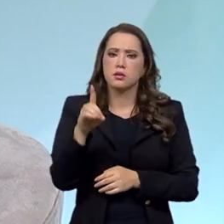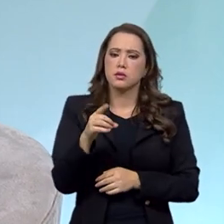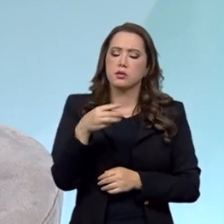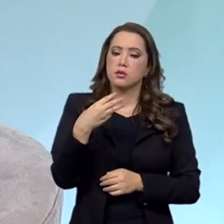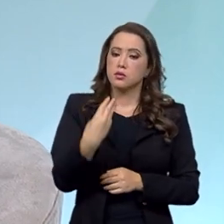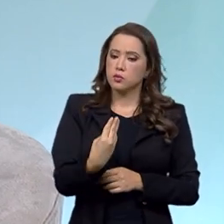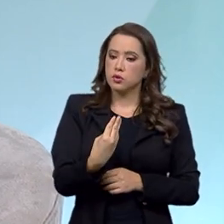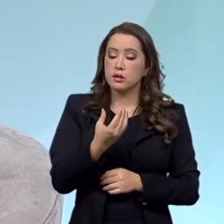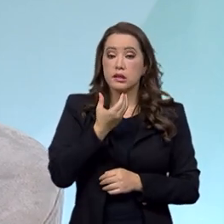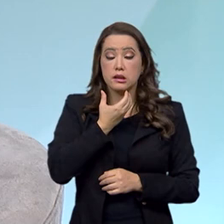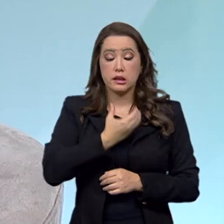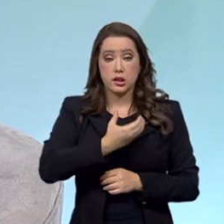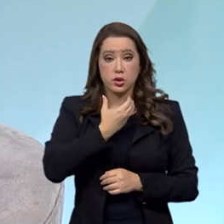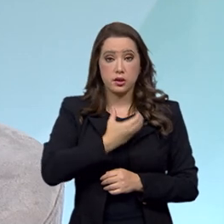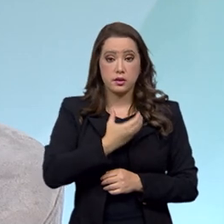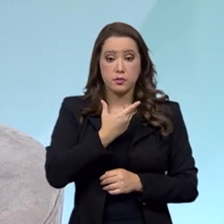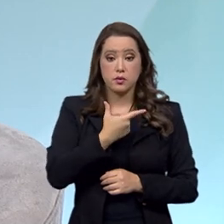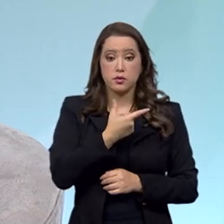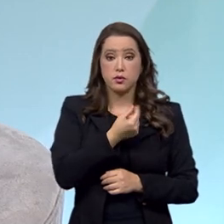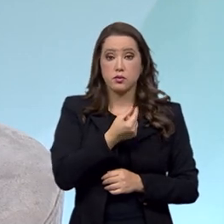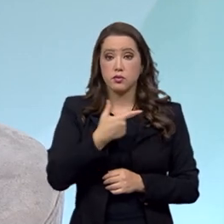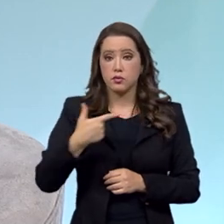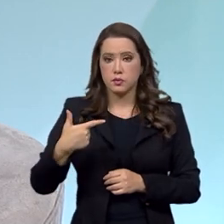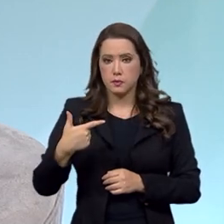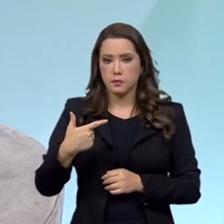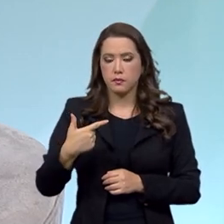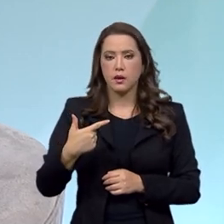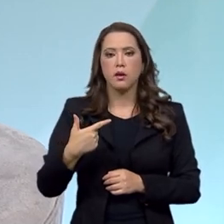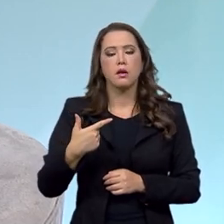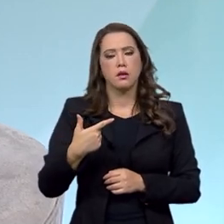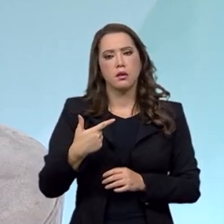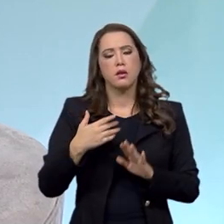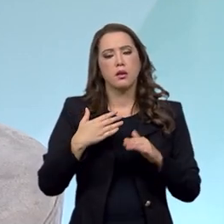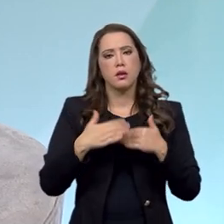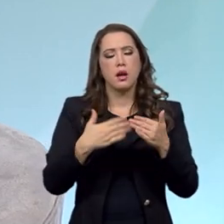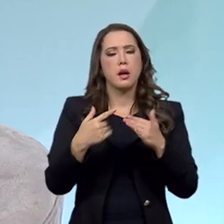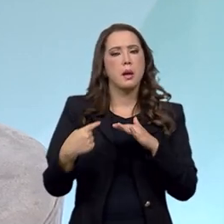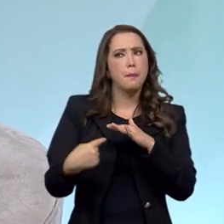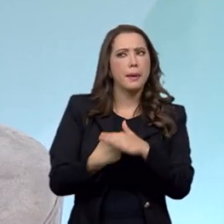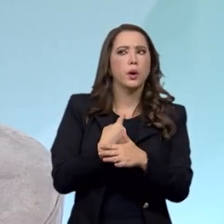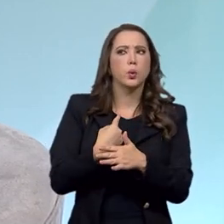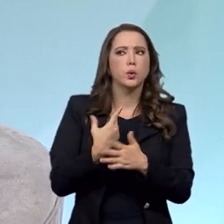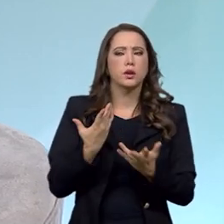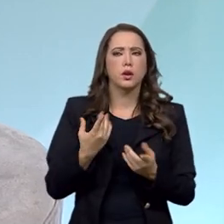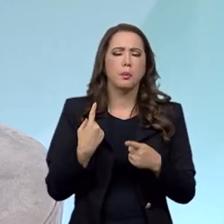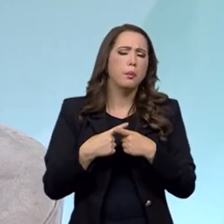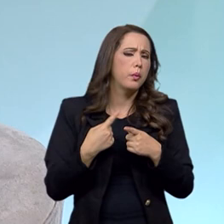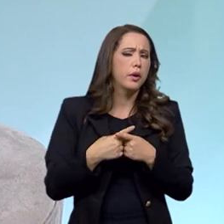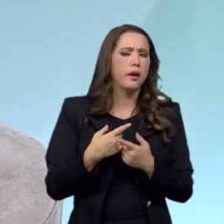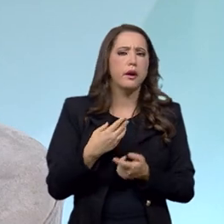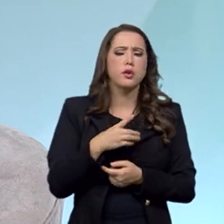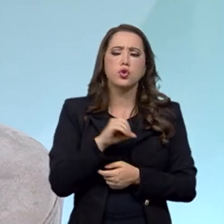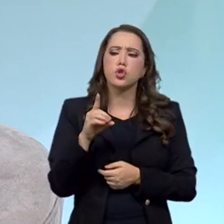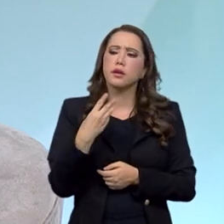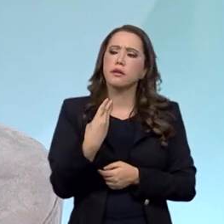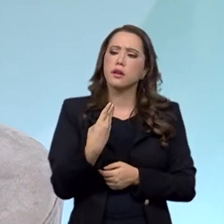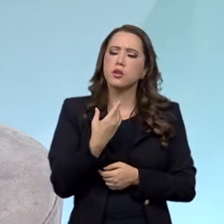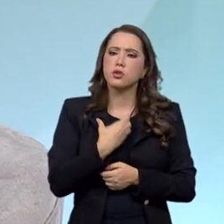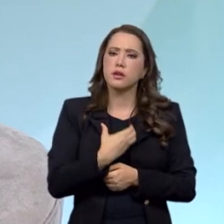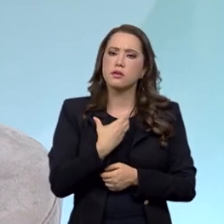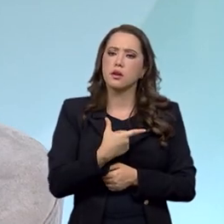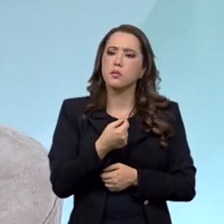3 de dezembro de 2022. E ficaria a pergunta, por que 3 de dezembro de 2022,